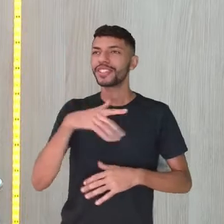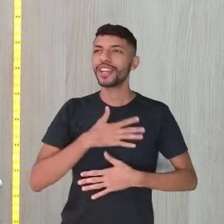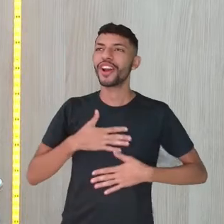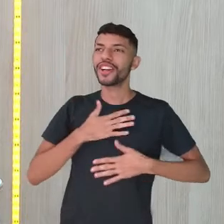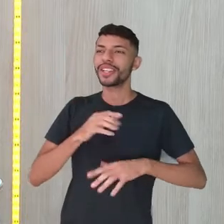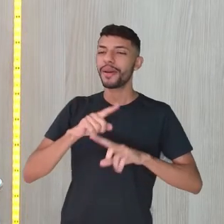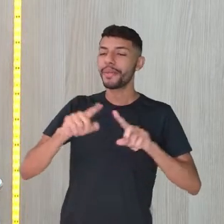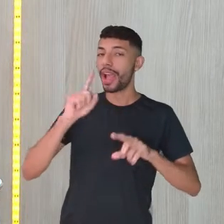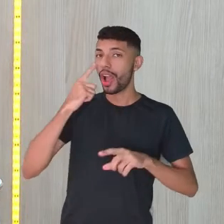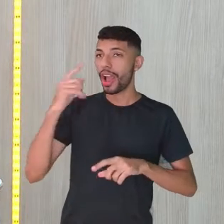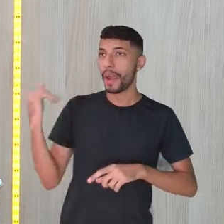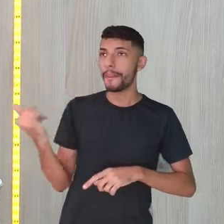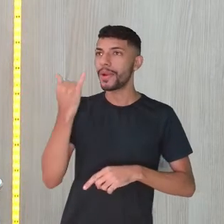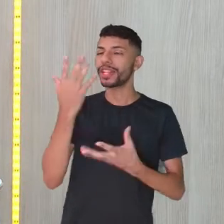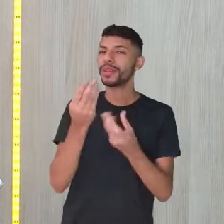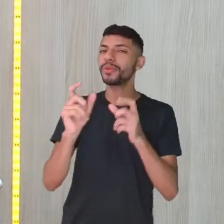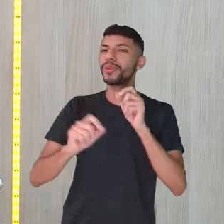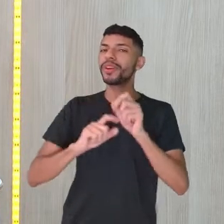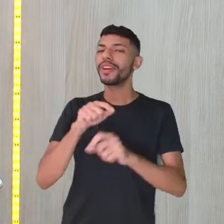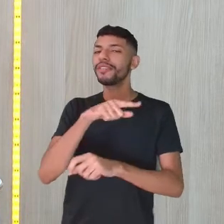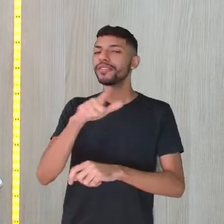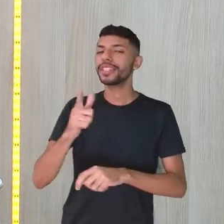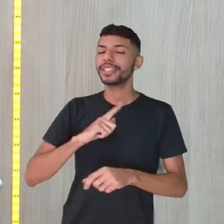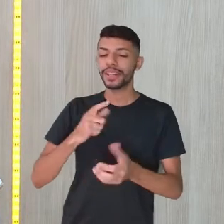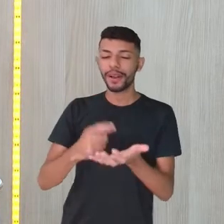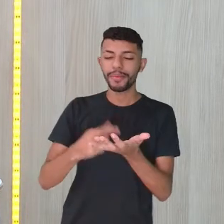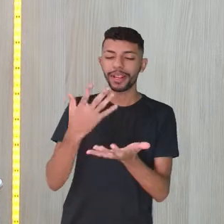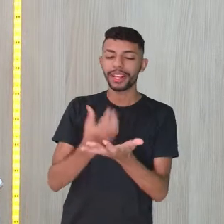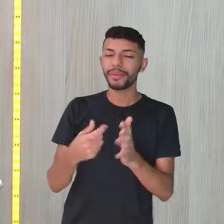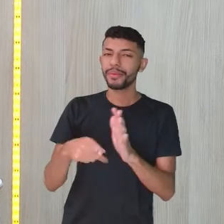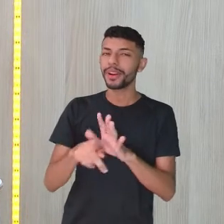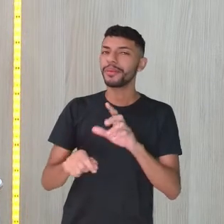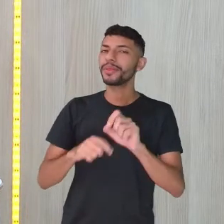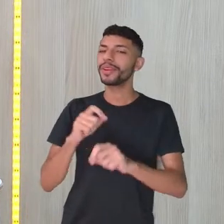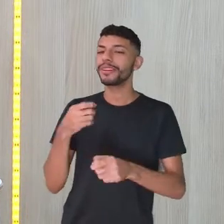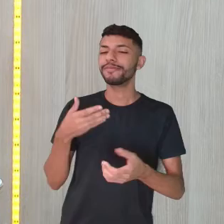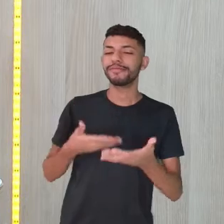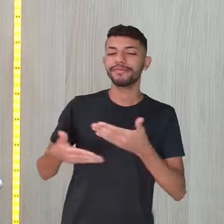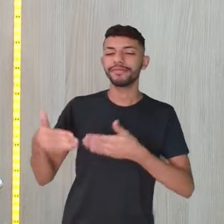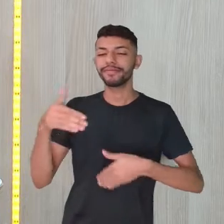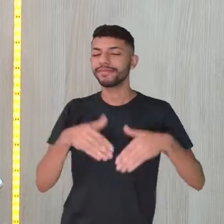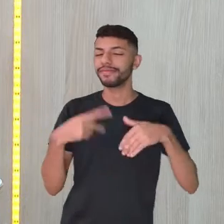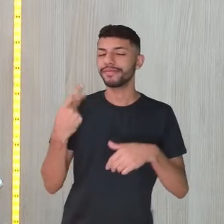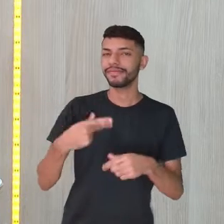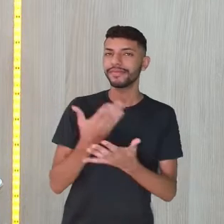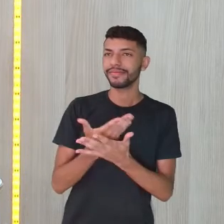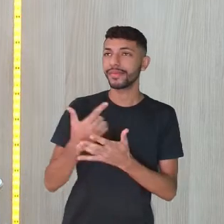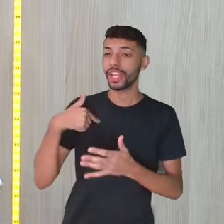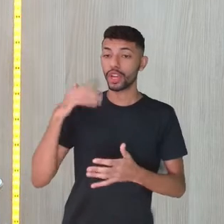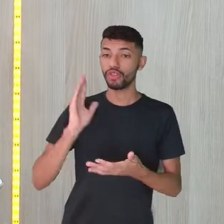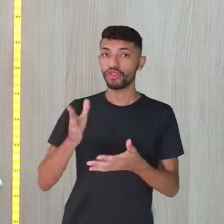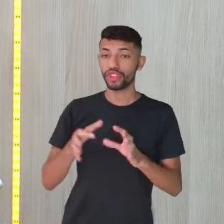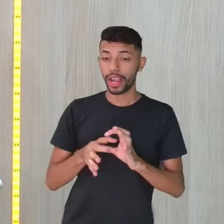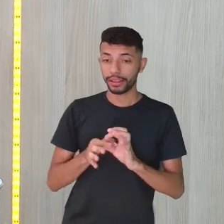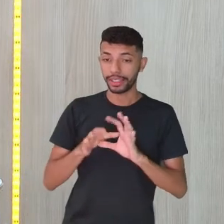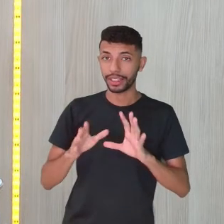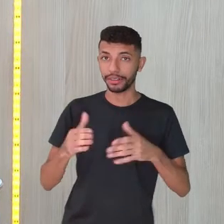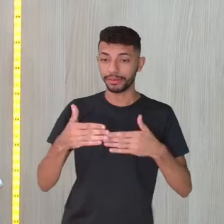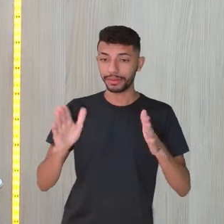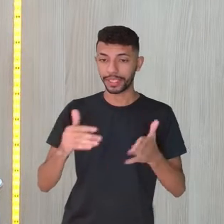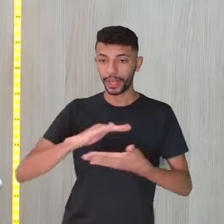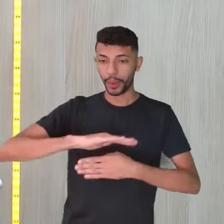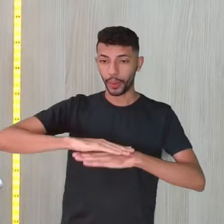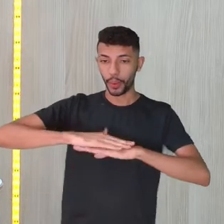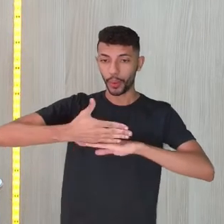demais vocês terem o Educa Recife, ter um aplicativo para poder interagir com a nossa aula. Já estou aqui com ele aberto no notebookzinho